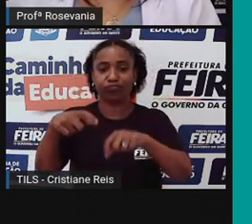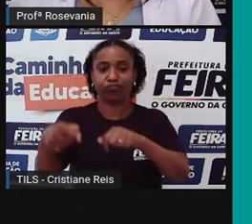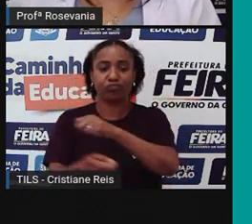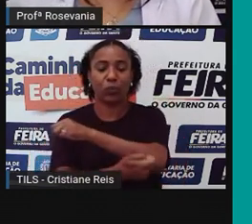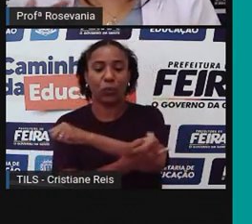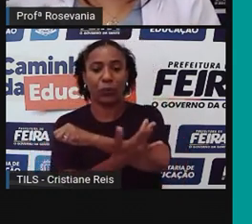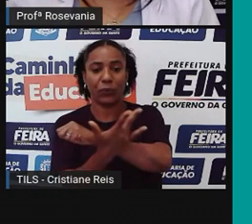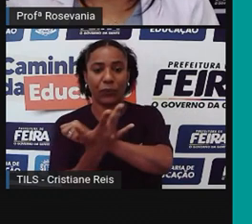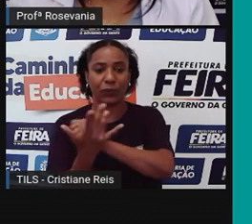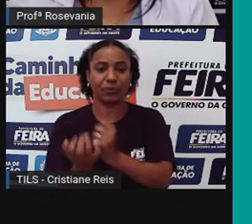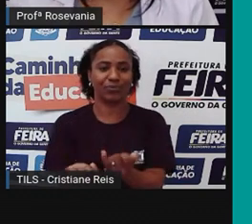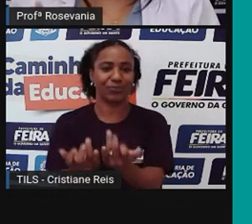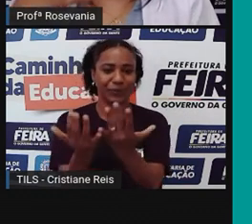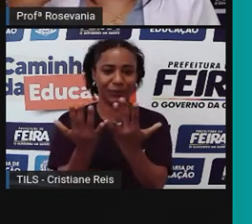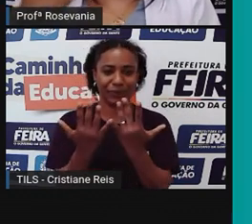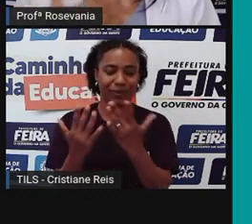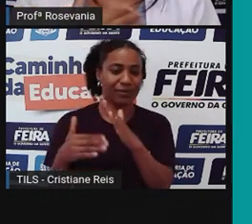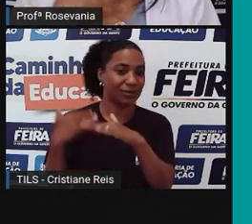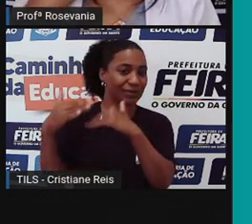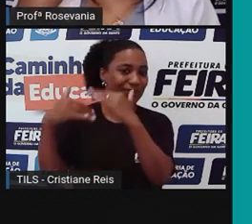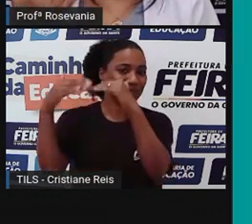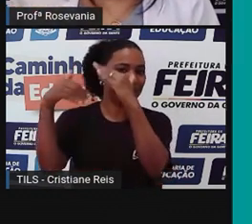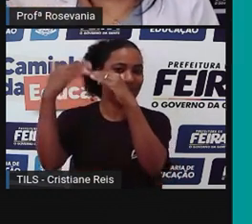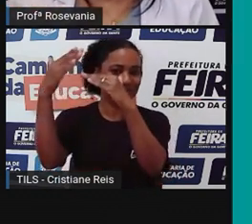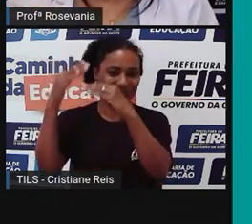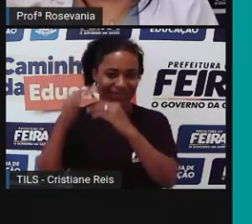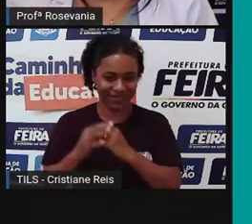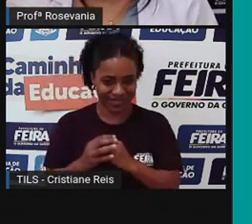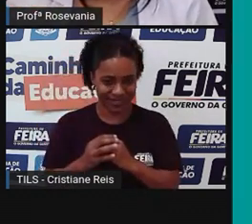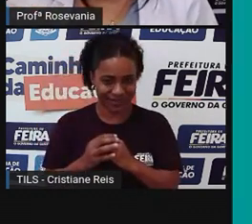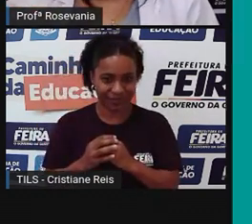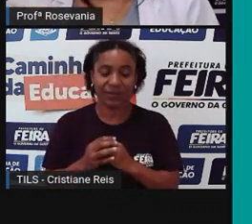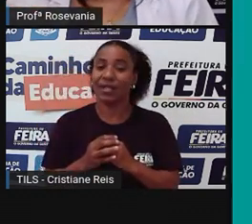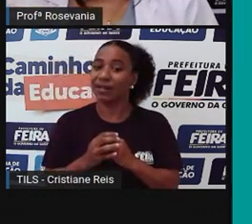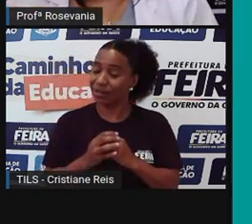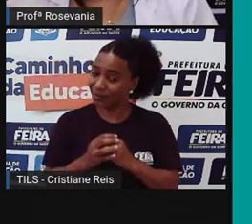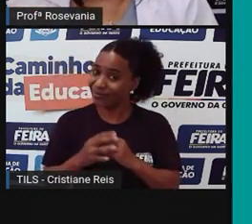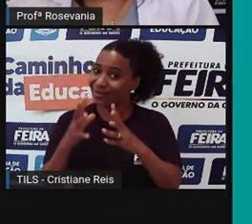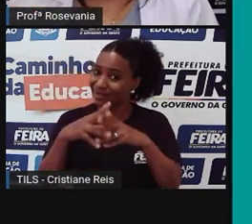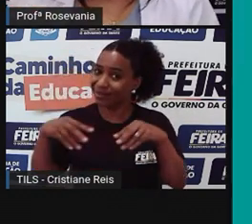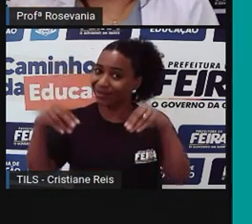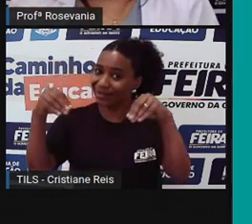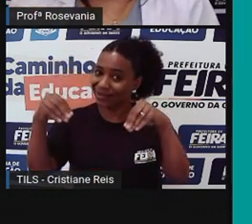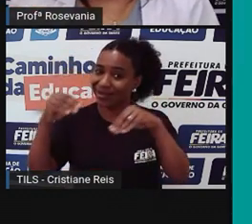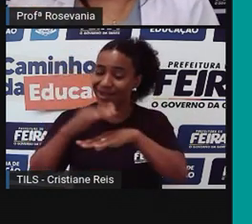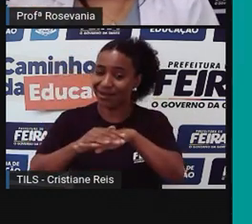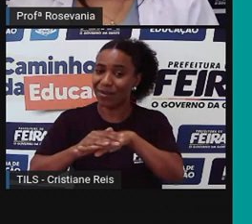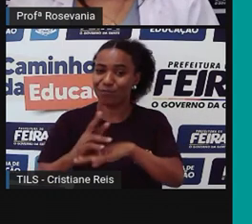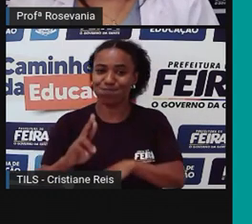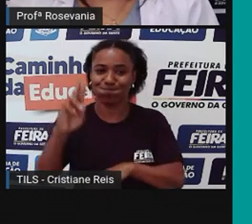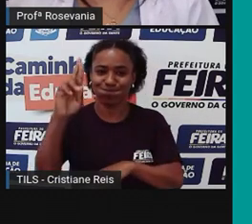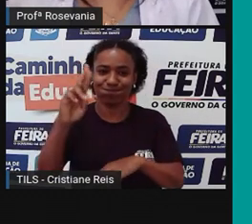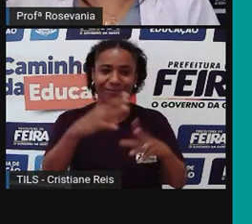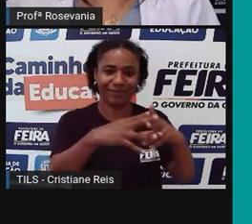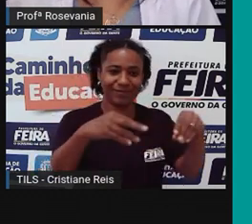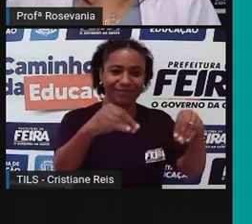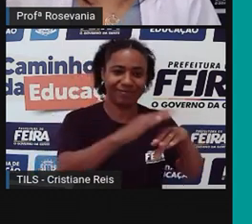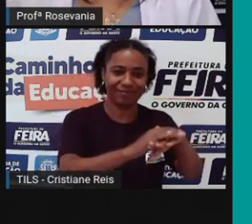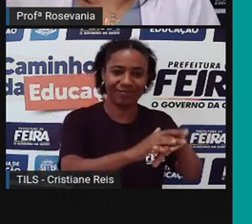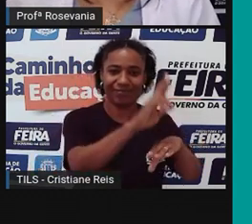começou aí o processo de concentração de terras no nosso país também, né, junto a isso.